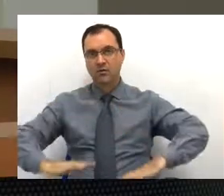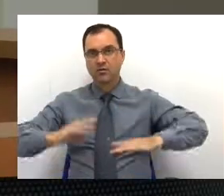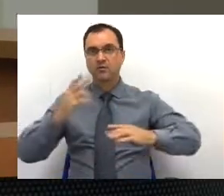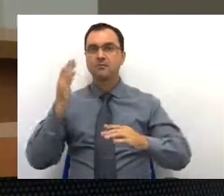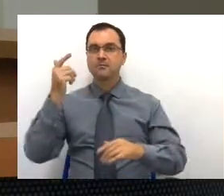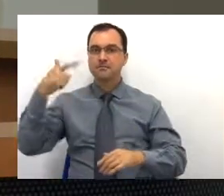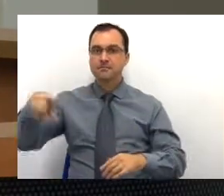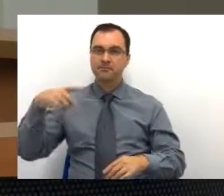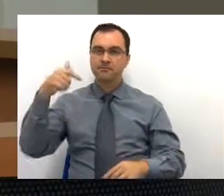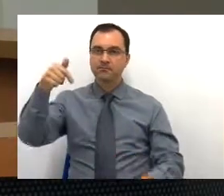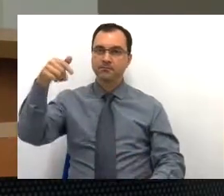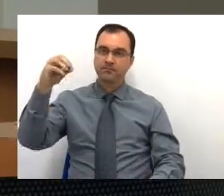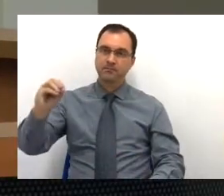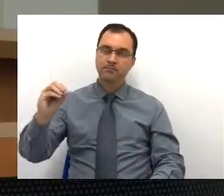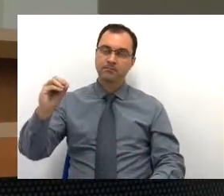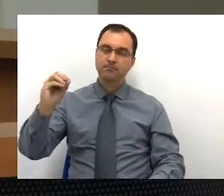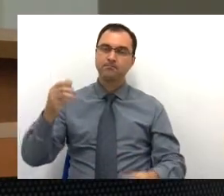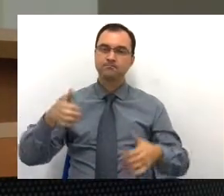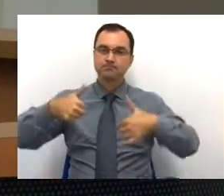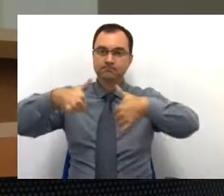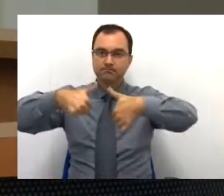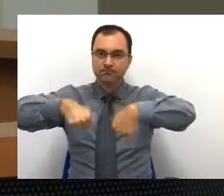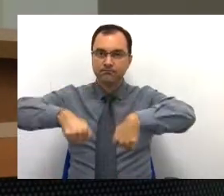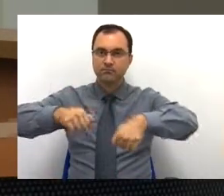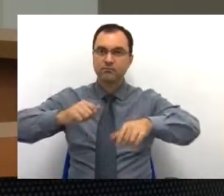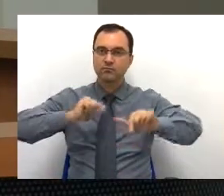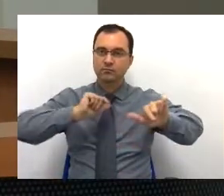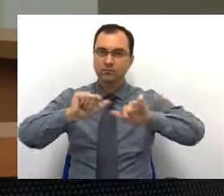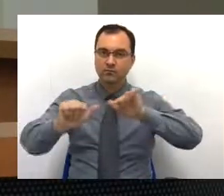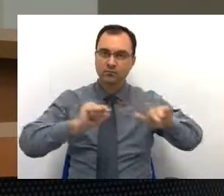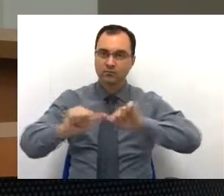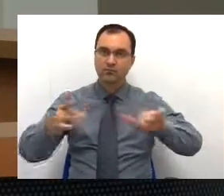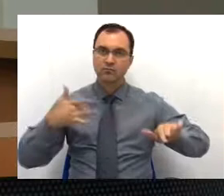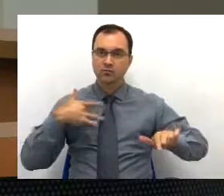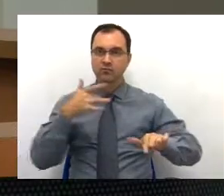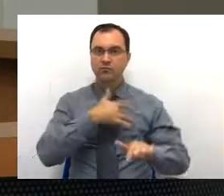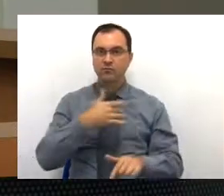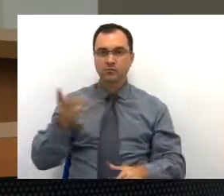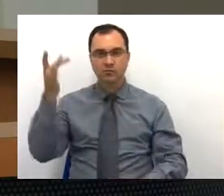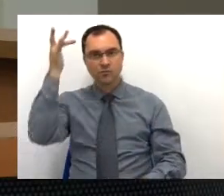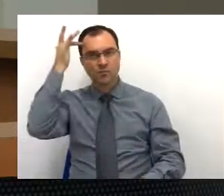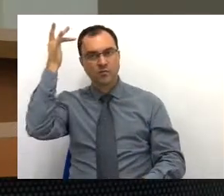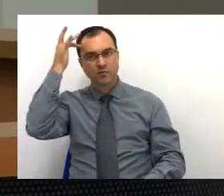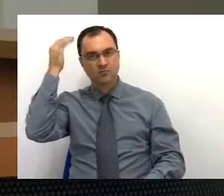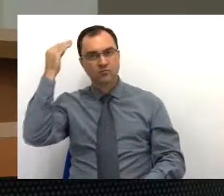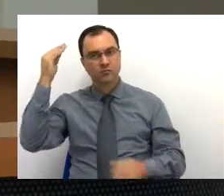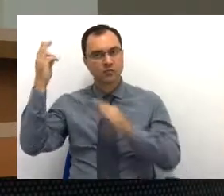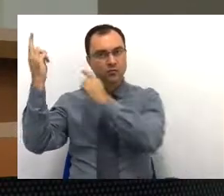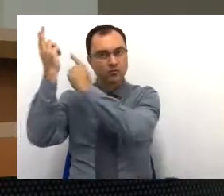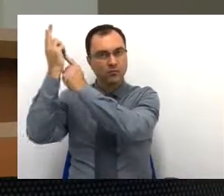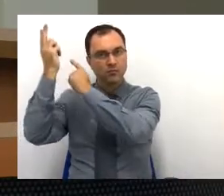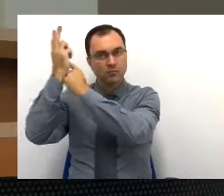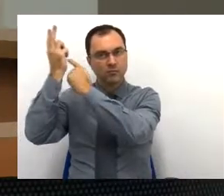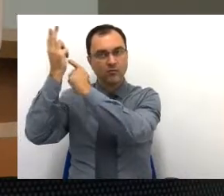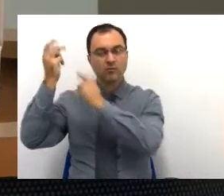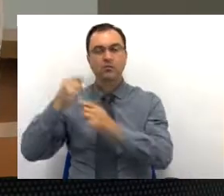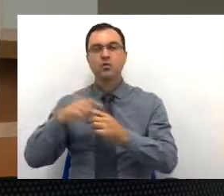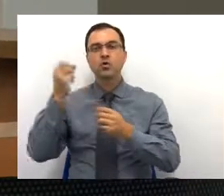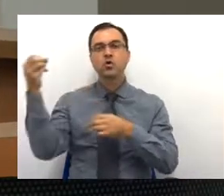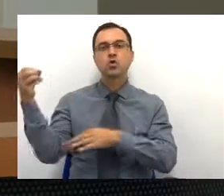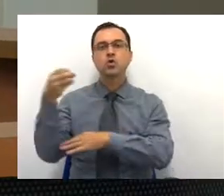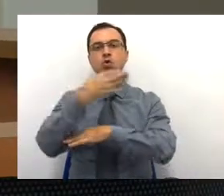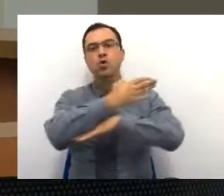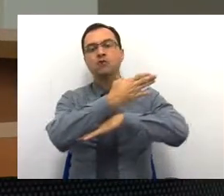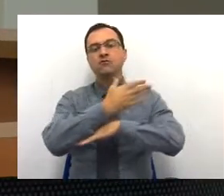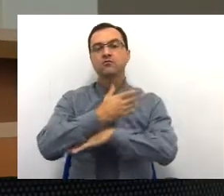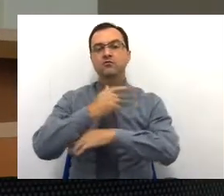70. Implantação de novos serviços na rede de saúde mental. Temos lá, estamos falando de novos serviços, né?